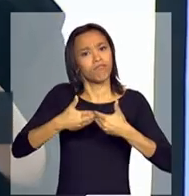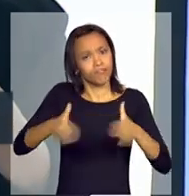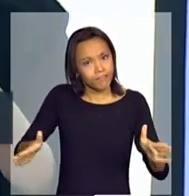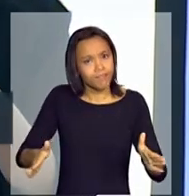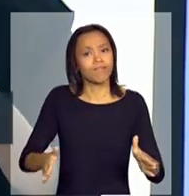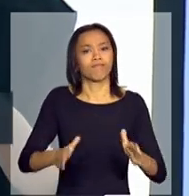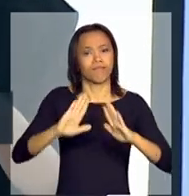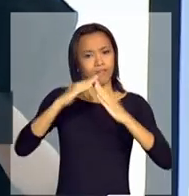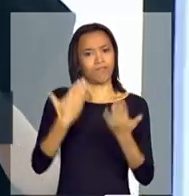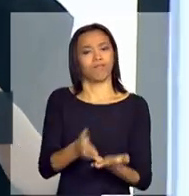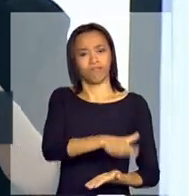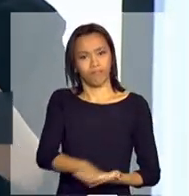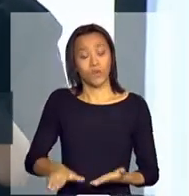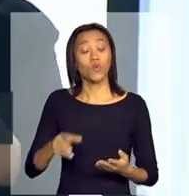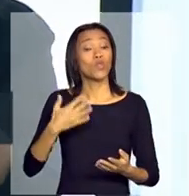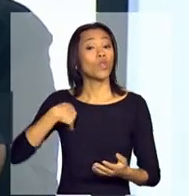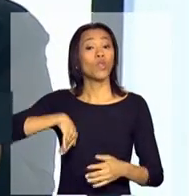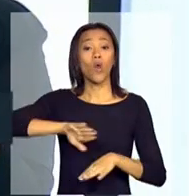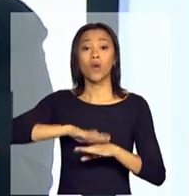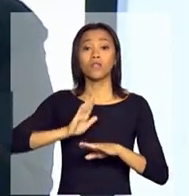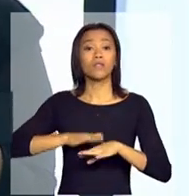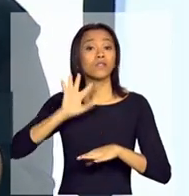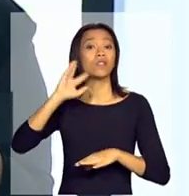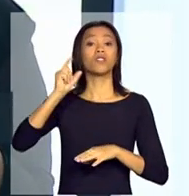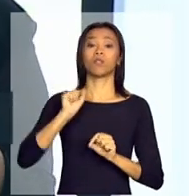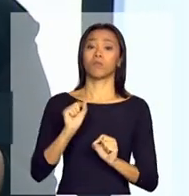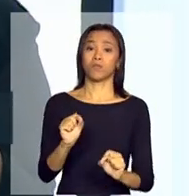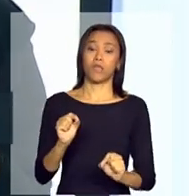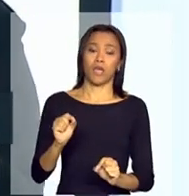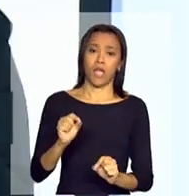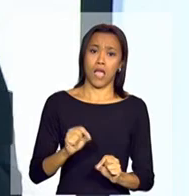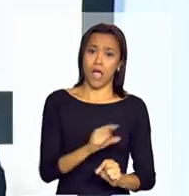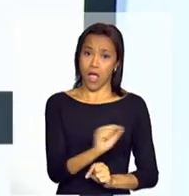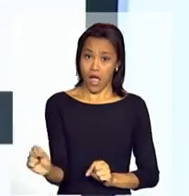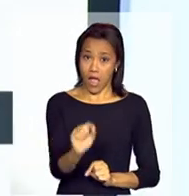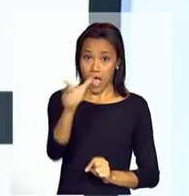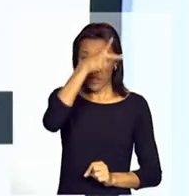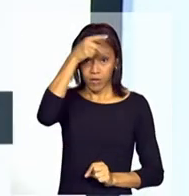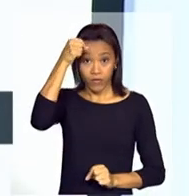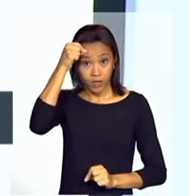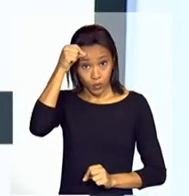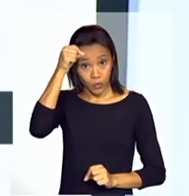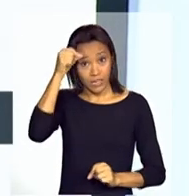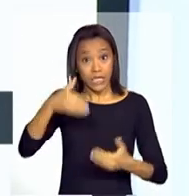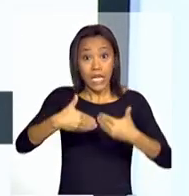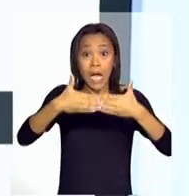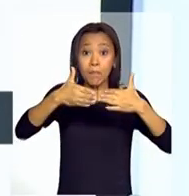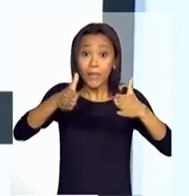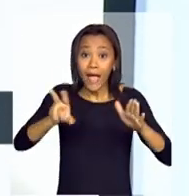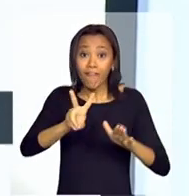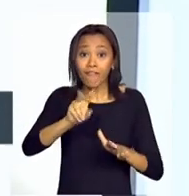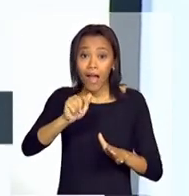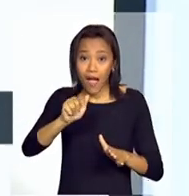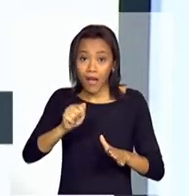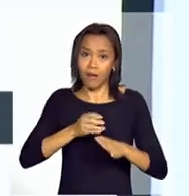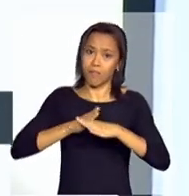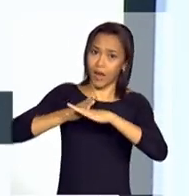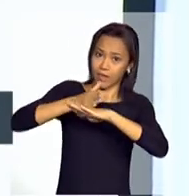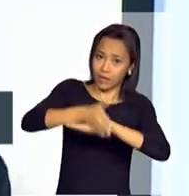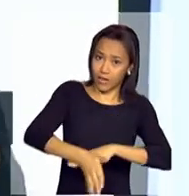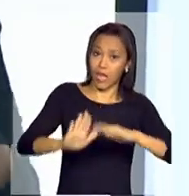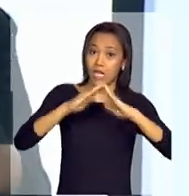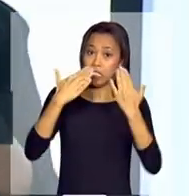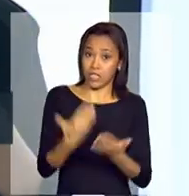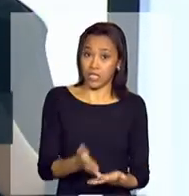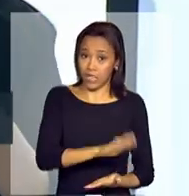Então, o que nós decidimos fazer? As prefeituras que ampliarem vagas em creches, não vagas em creches,